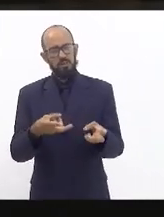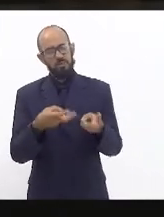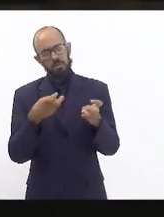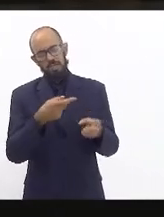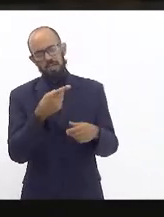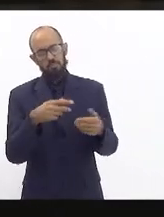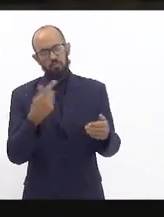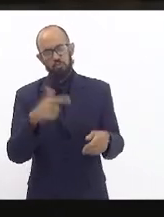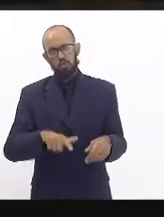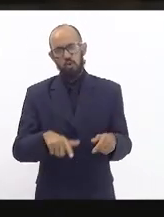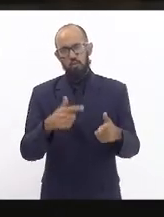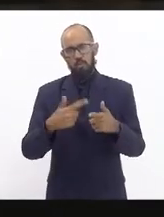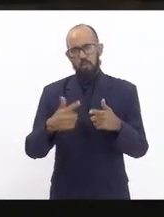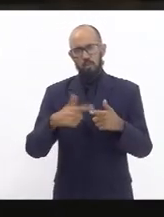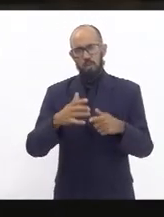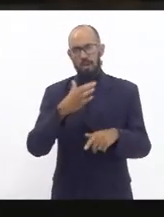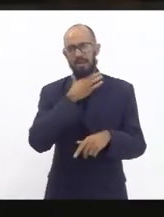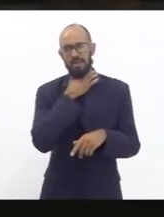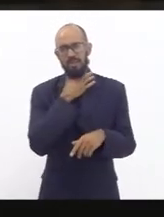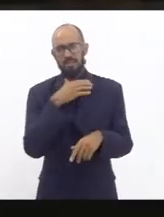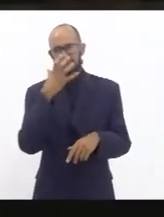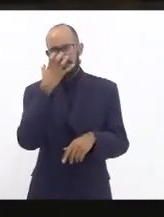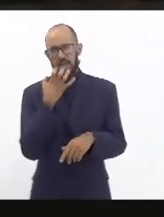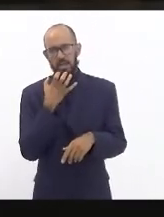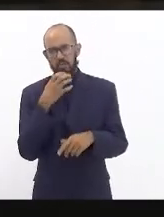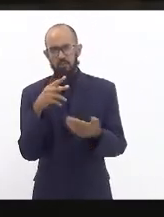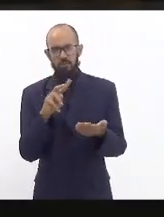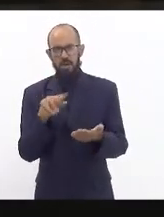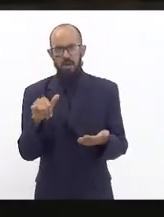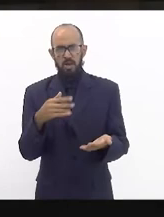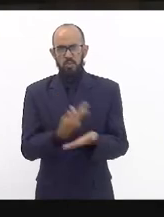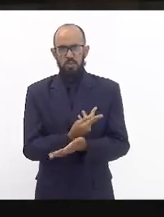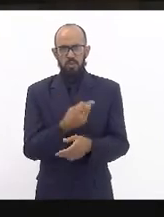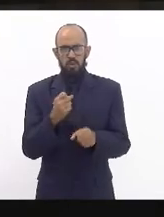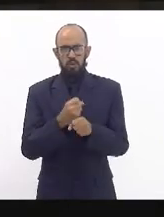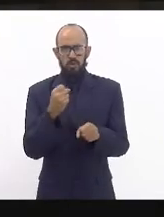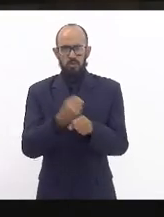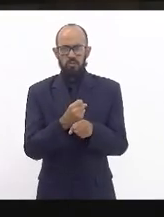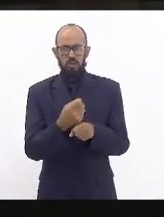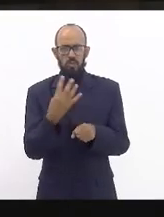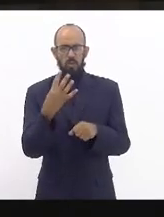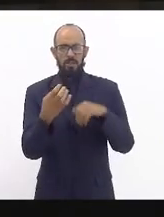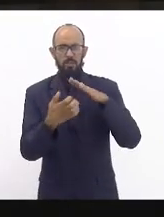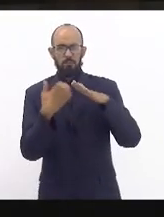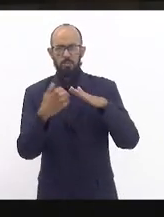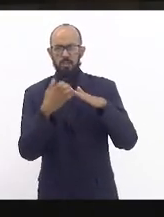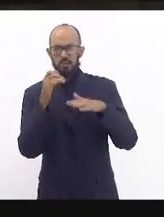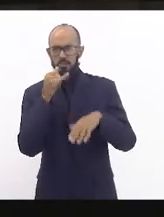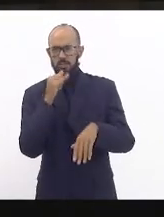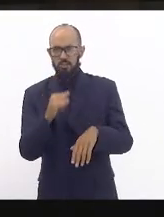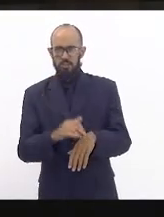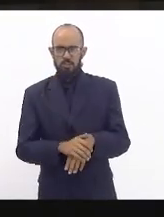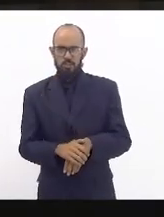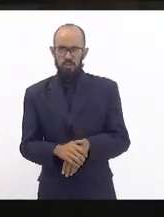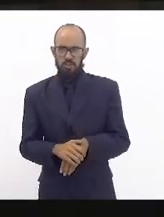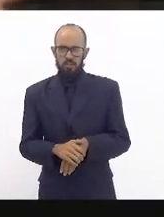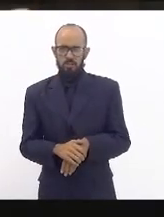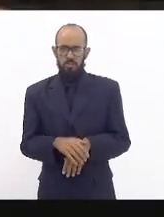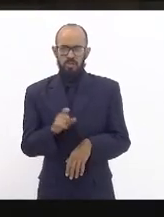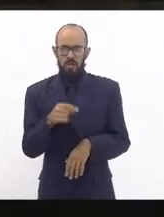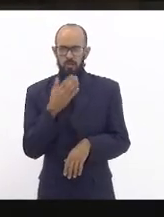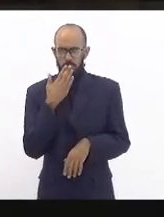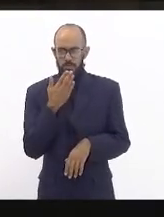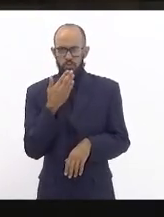a grave crise que vai acontecer na nossa região com a construção dessas quatro termoelétricas que é uma solicitação do governo